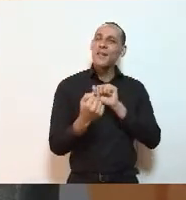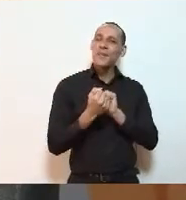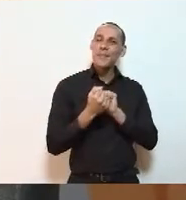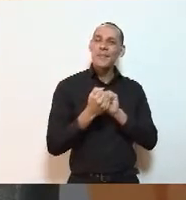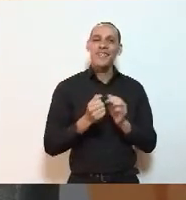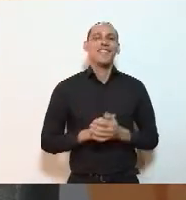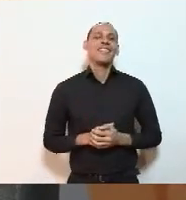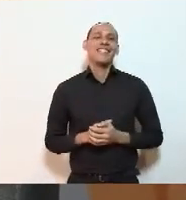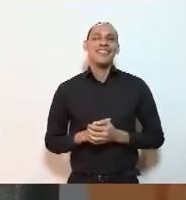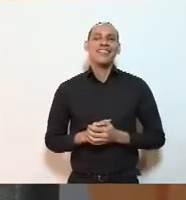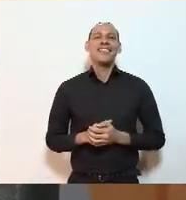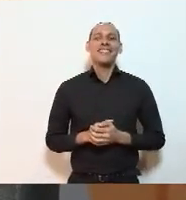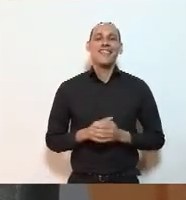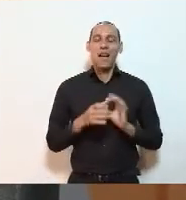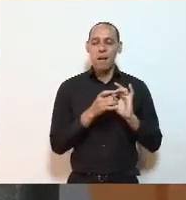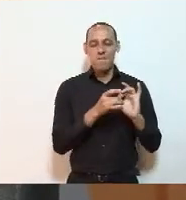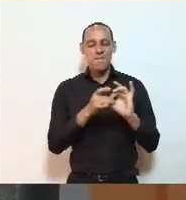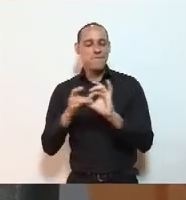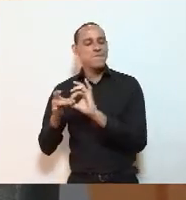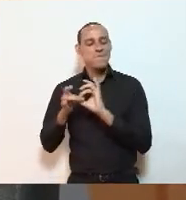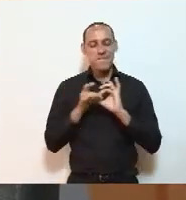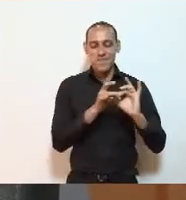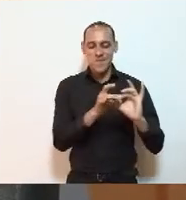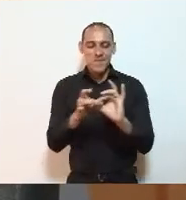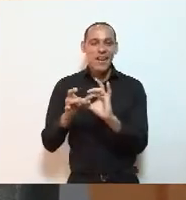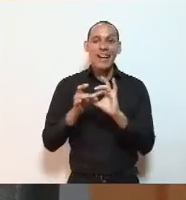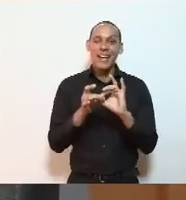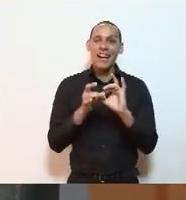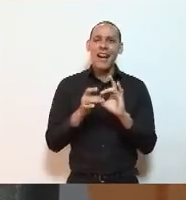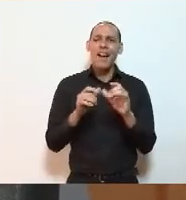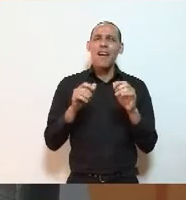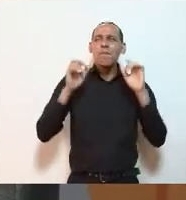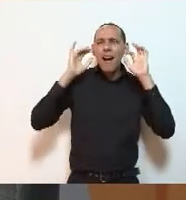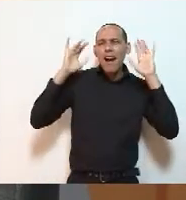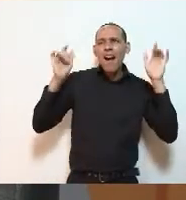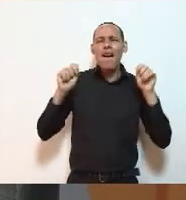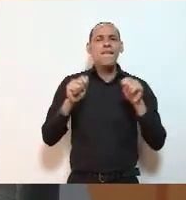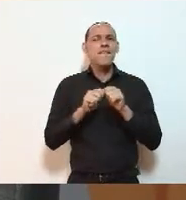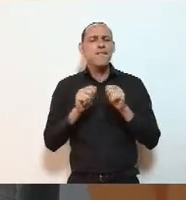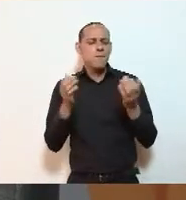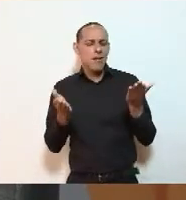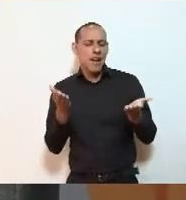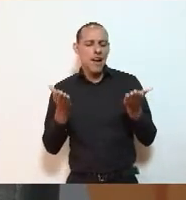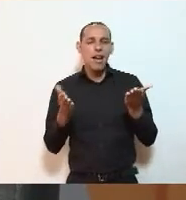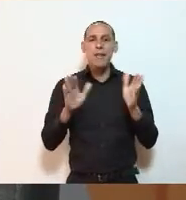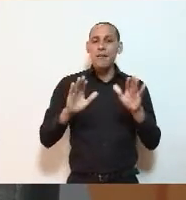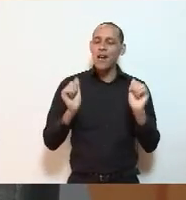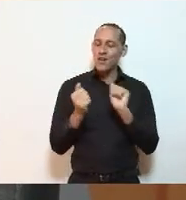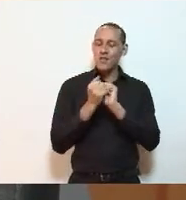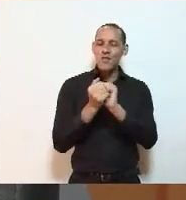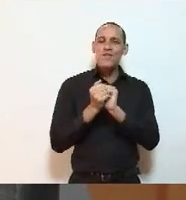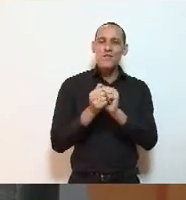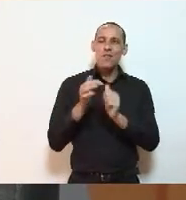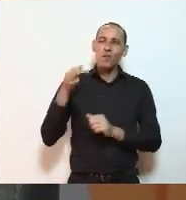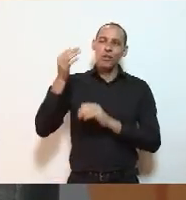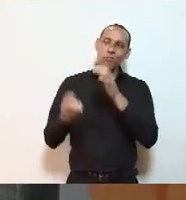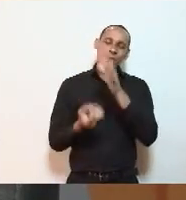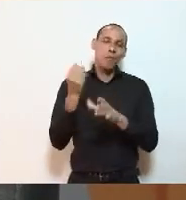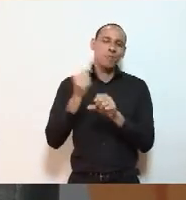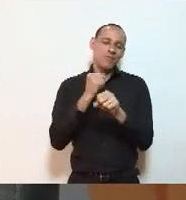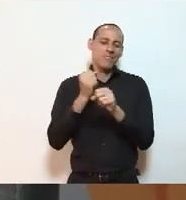nessa corrente para pensar, fazer balanço, mas, sobretudo, para estarmos juntos construindo o futuro. Muito